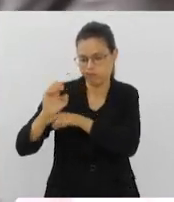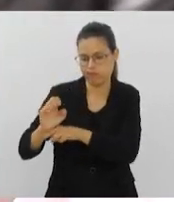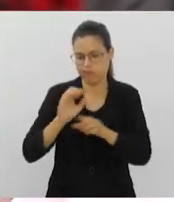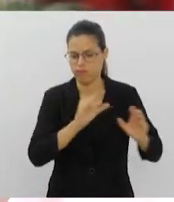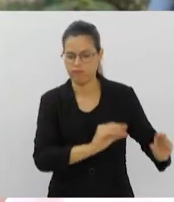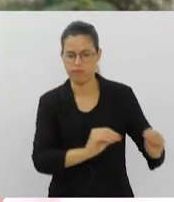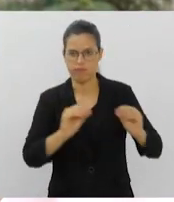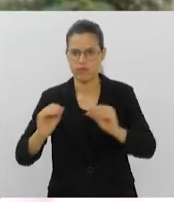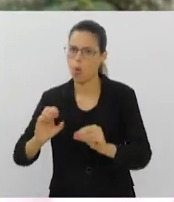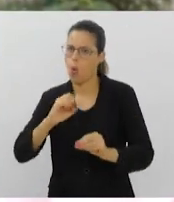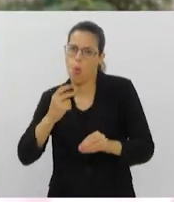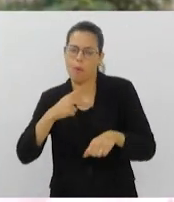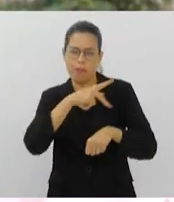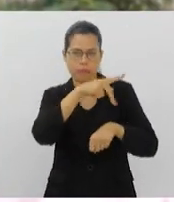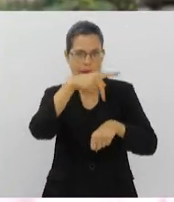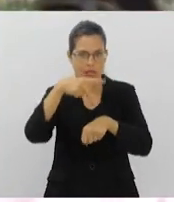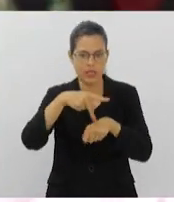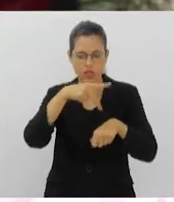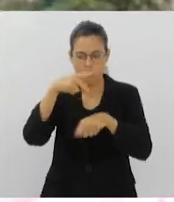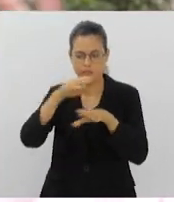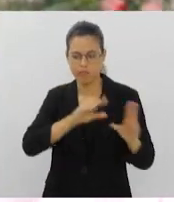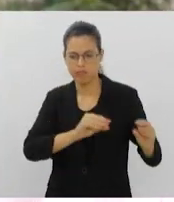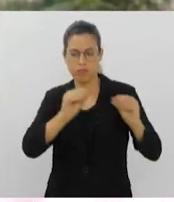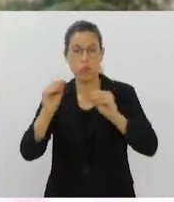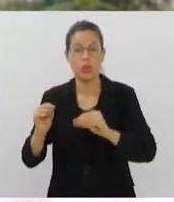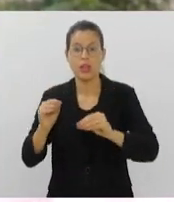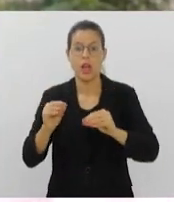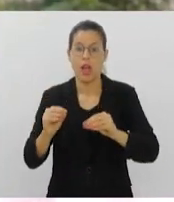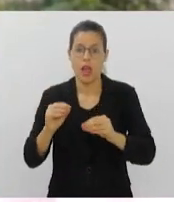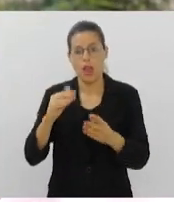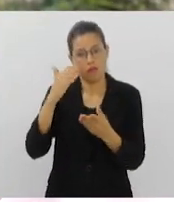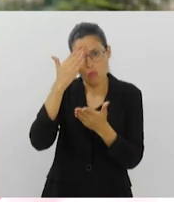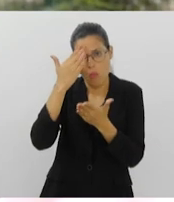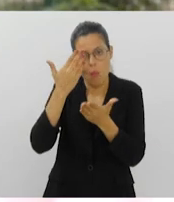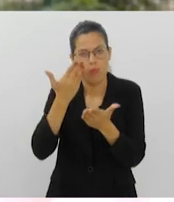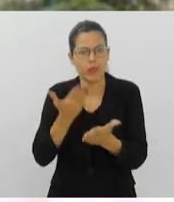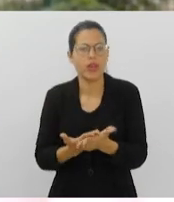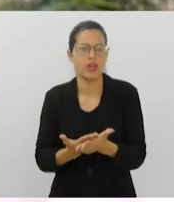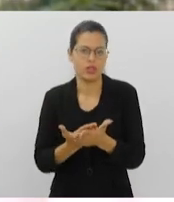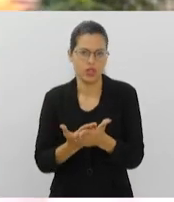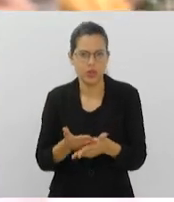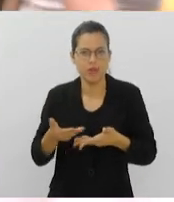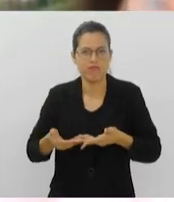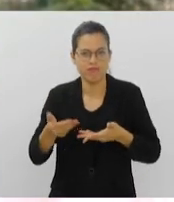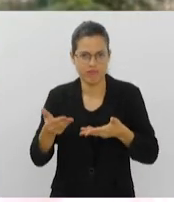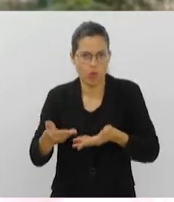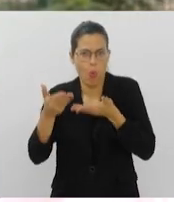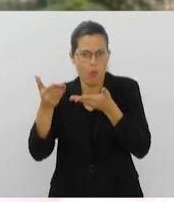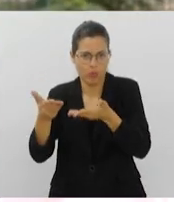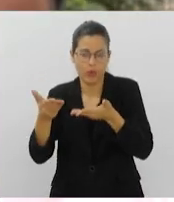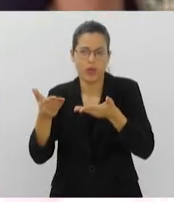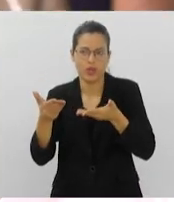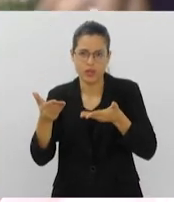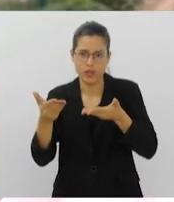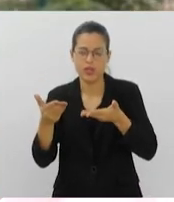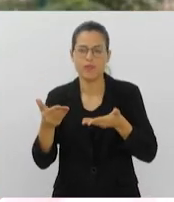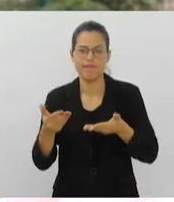ou de um país para o outro, elas vão porque elas estão confiantes naquele convite, então muitas vezes eles vêm de pessoas próximas.